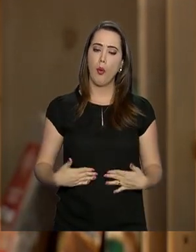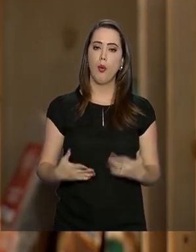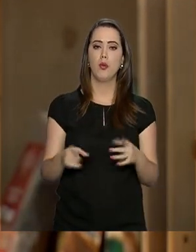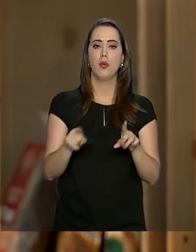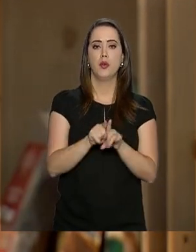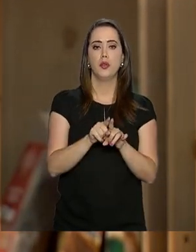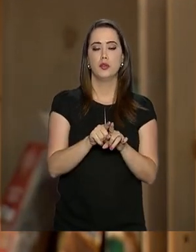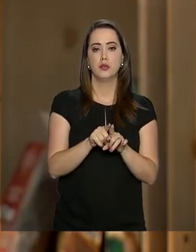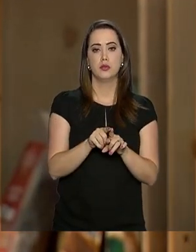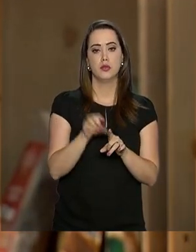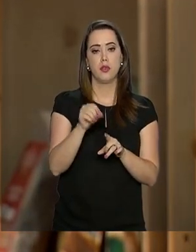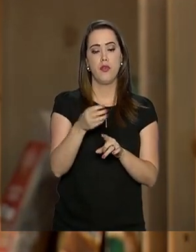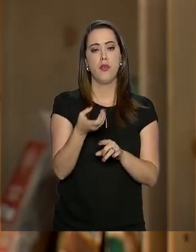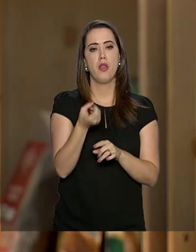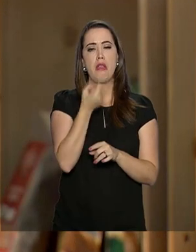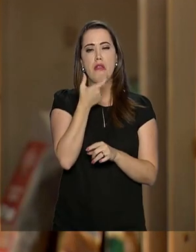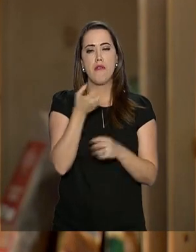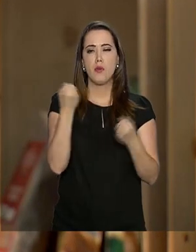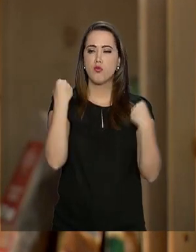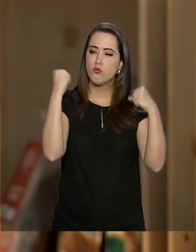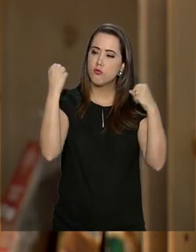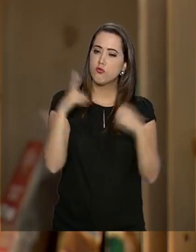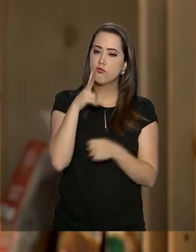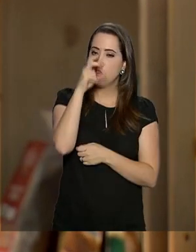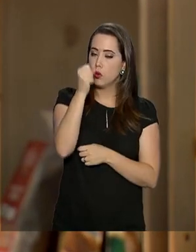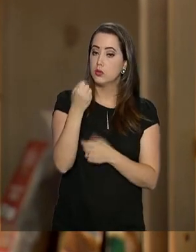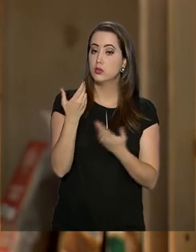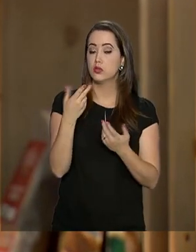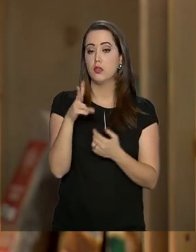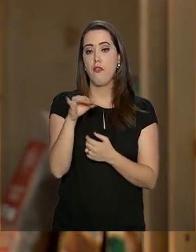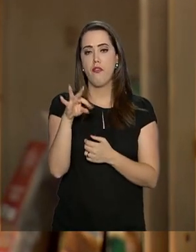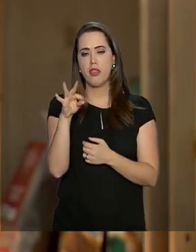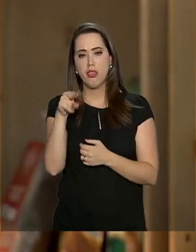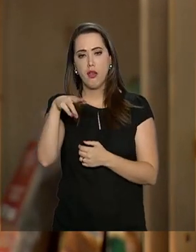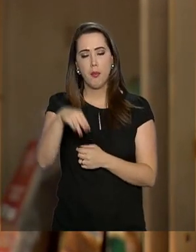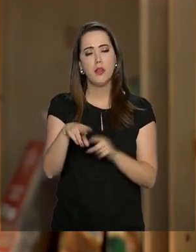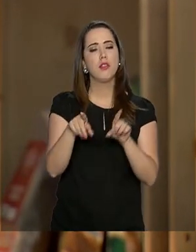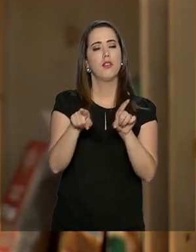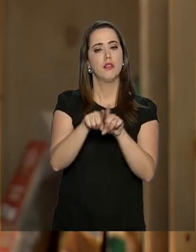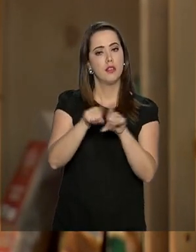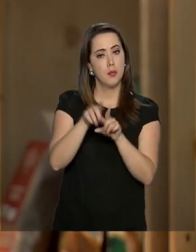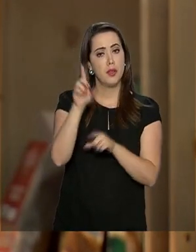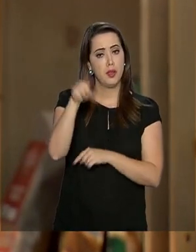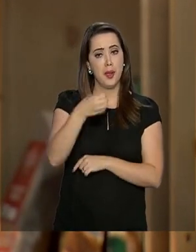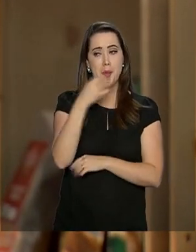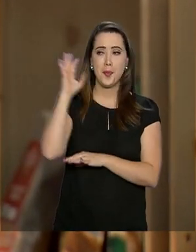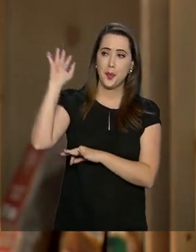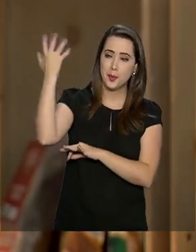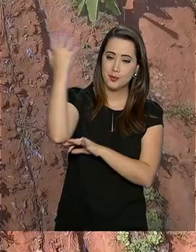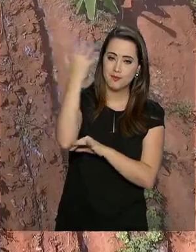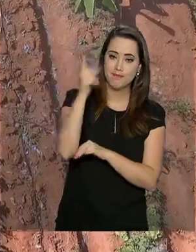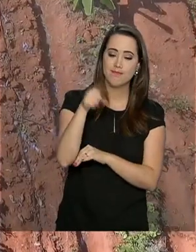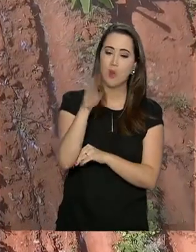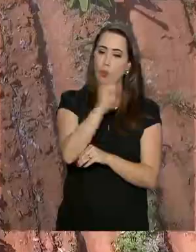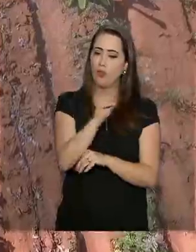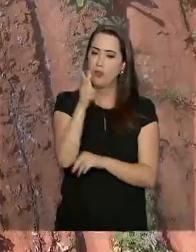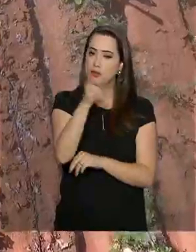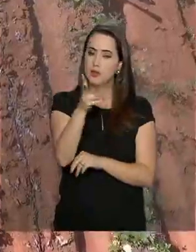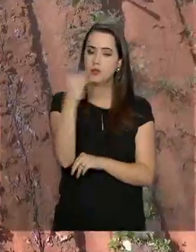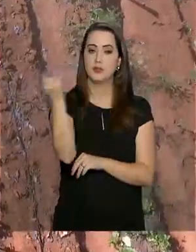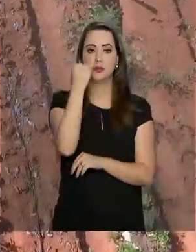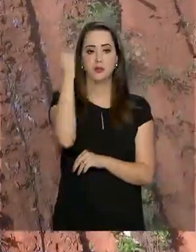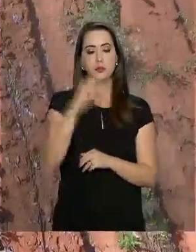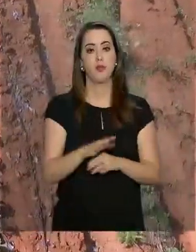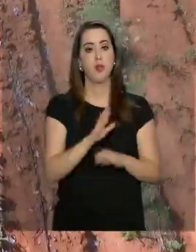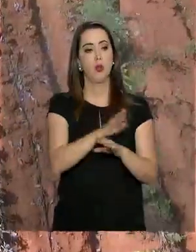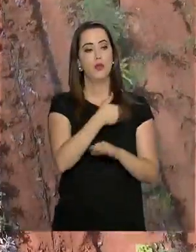têm o maior teor de vitaminas, né, e além do que fazem bem para o meio ambiente, né, e a gente sempre tem que ter esse cuidado. O governo federal